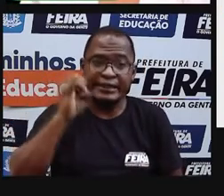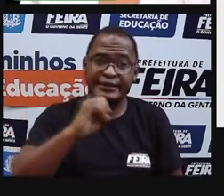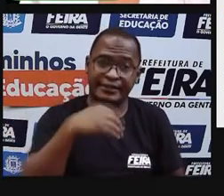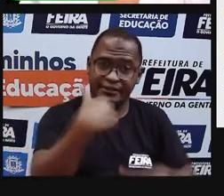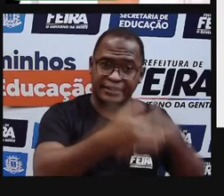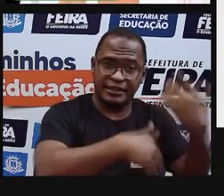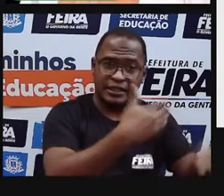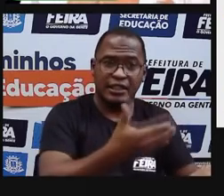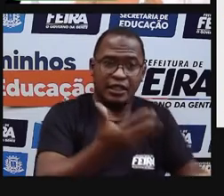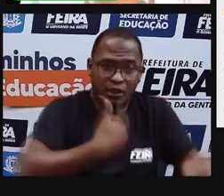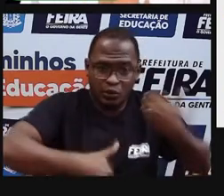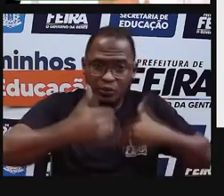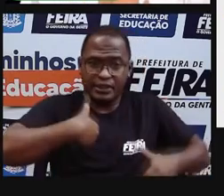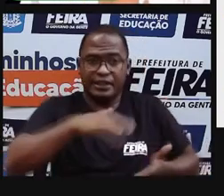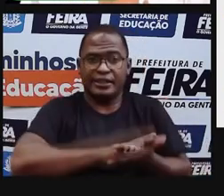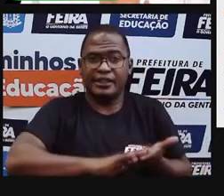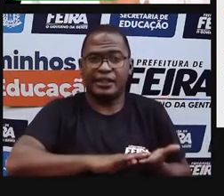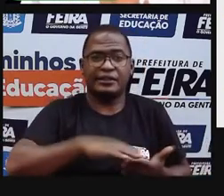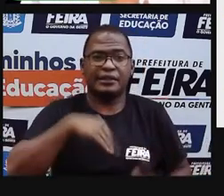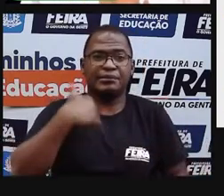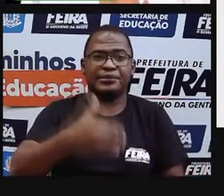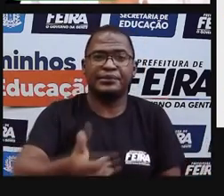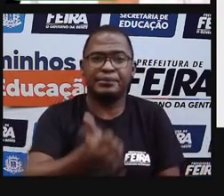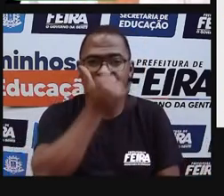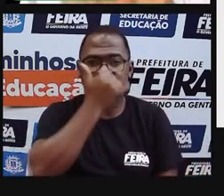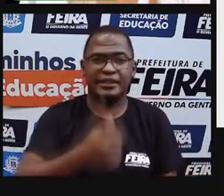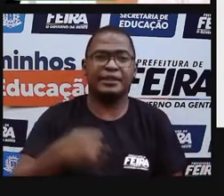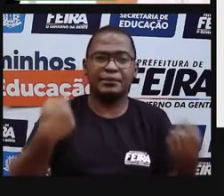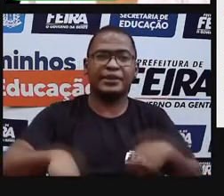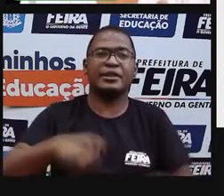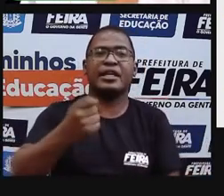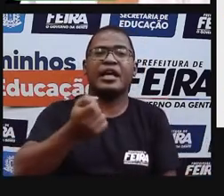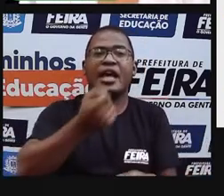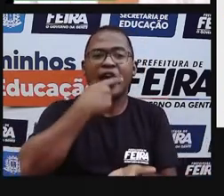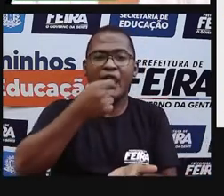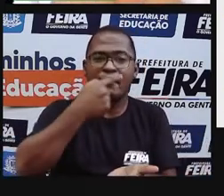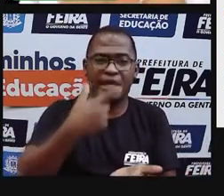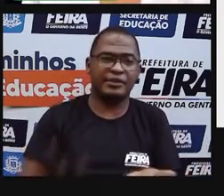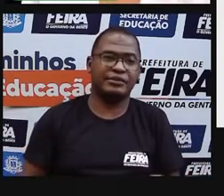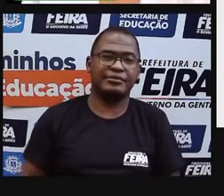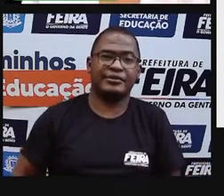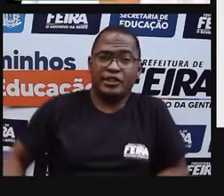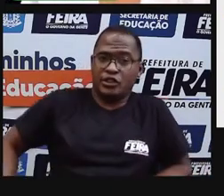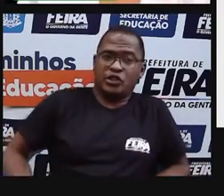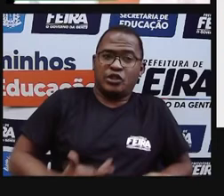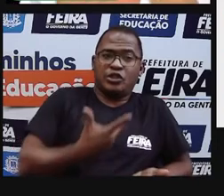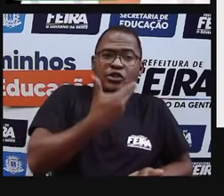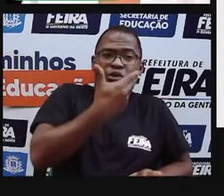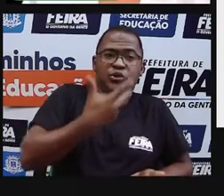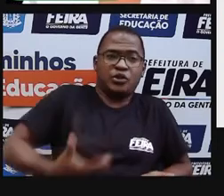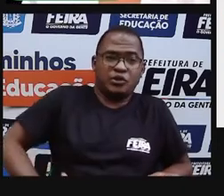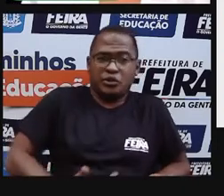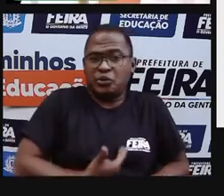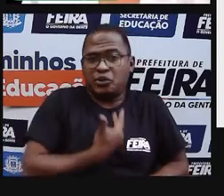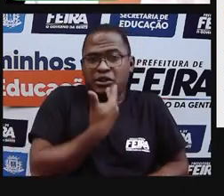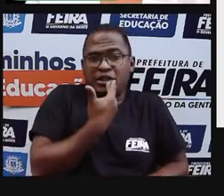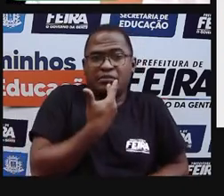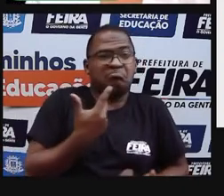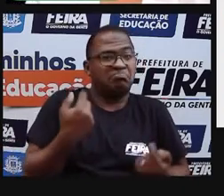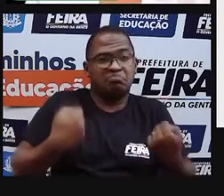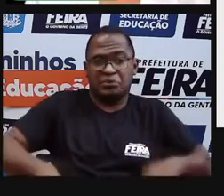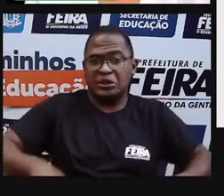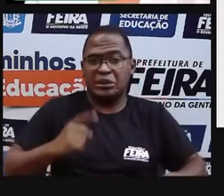remédio. E a gente vai estar preservando a nossa saúde, né? Então, bora batata correto, porque a gente deve planejar a nossa vida, o nosso cardápio, a nossa